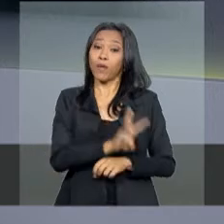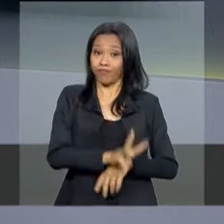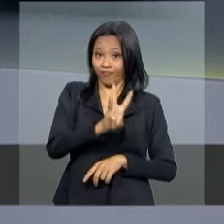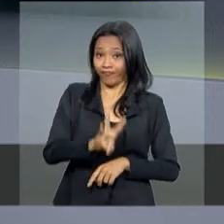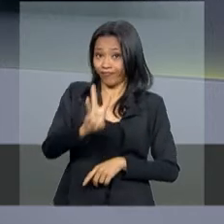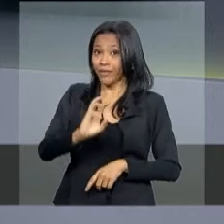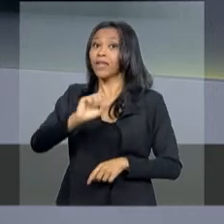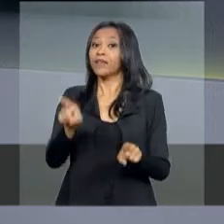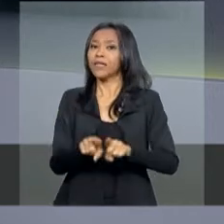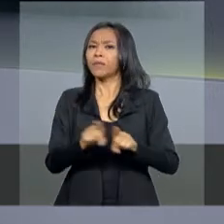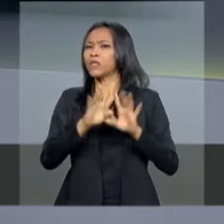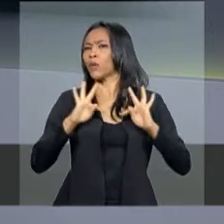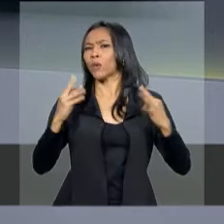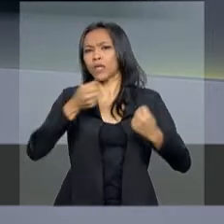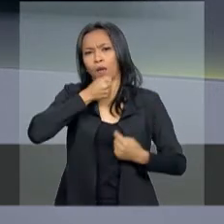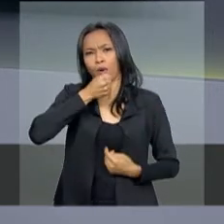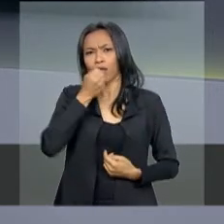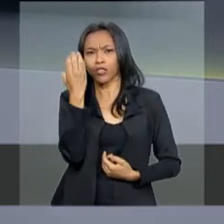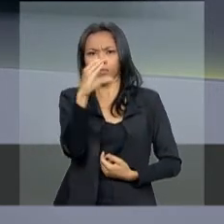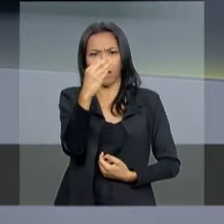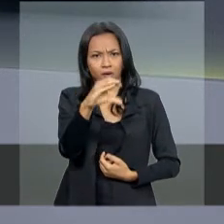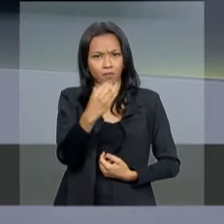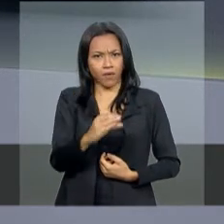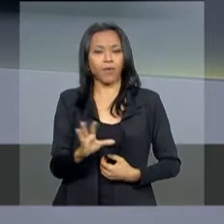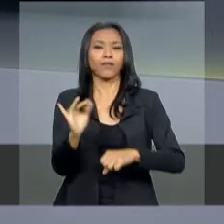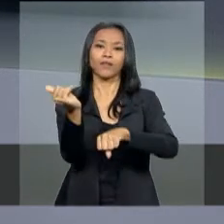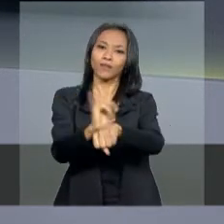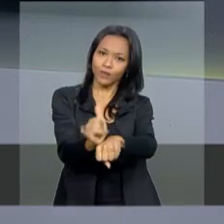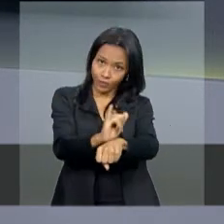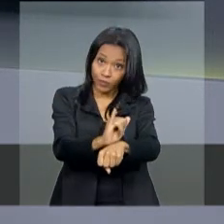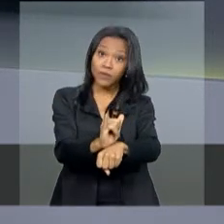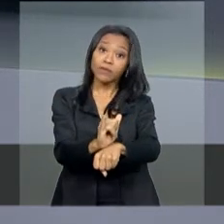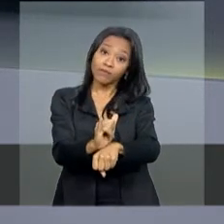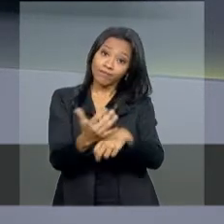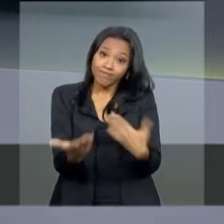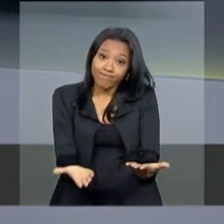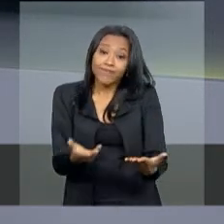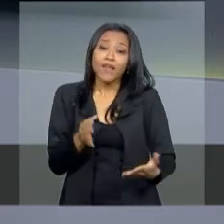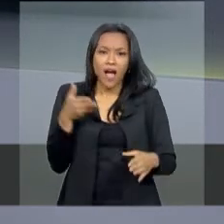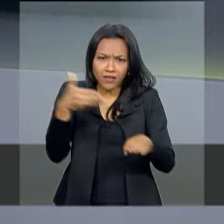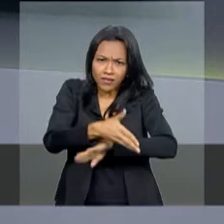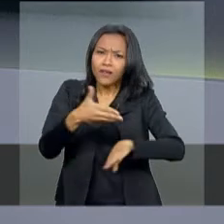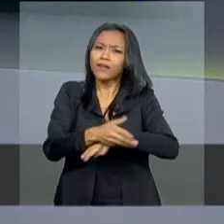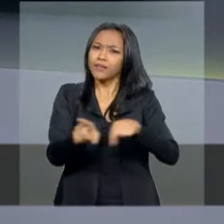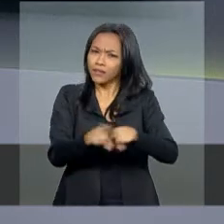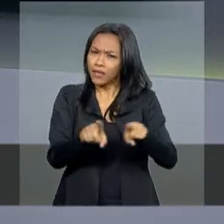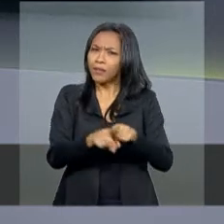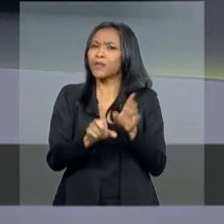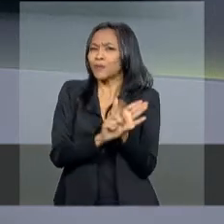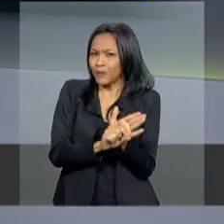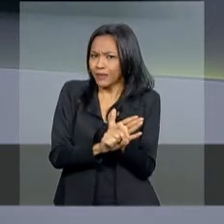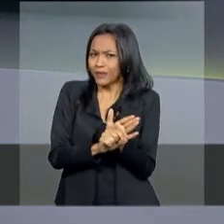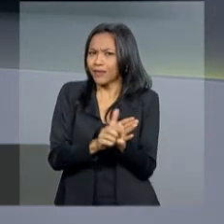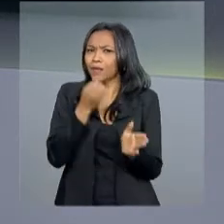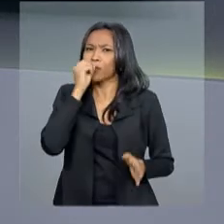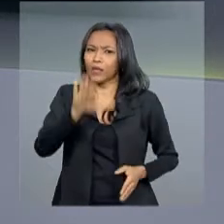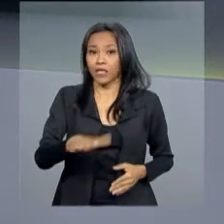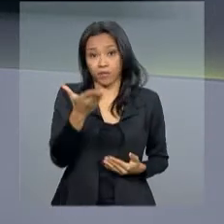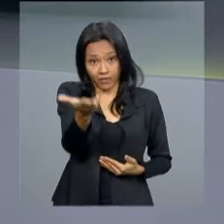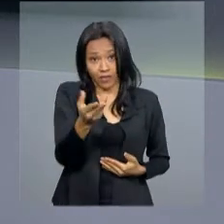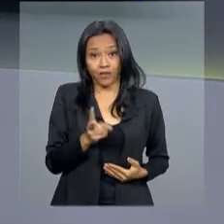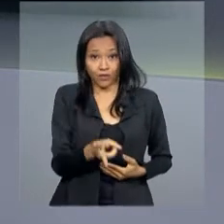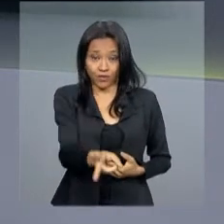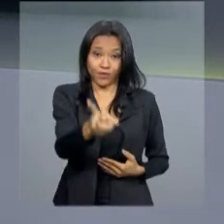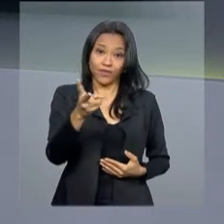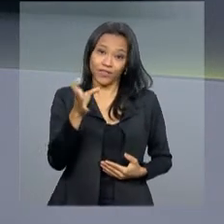e todas as reportagens estão disponíveis em nosso canal no YouTube. Acesse também o nosso perfil no Twitter. Uma boa tarde para